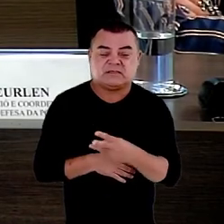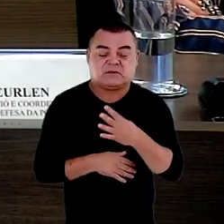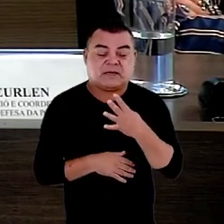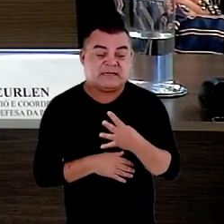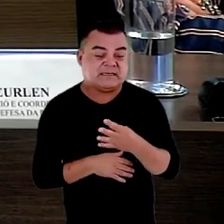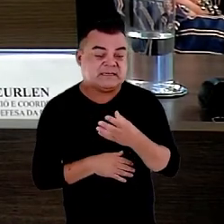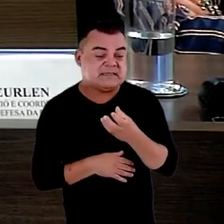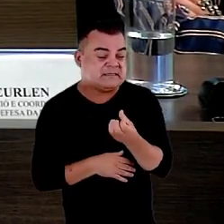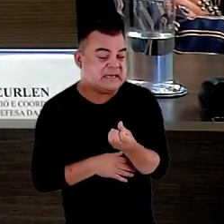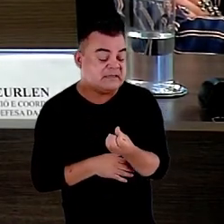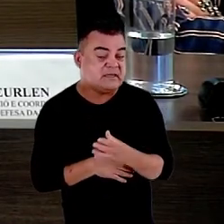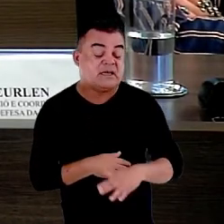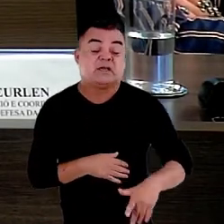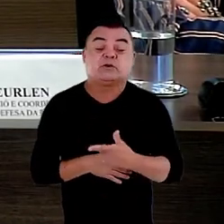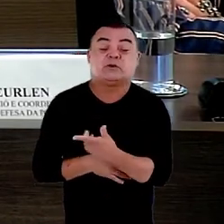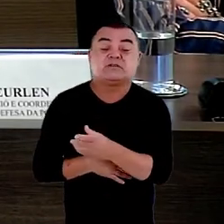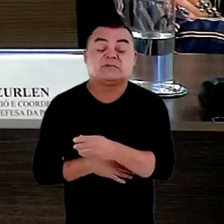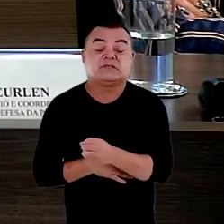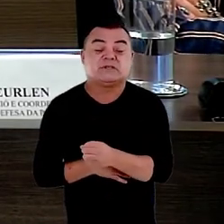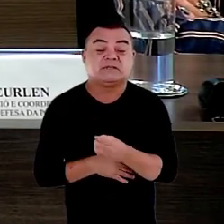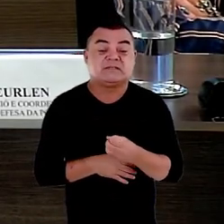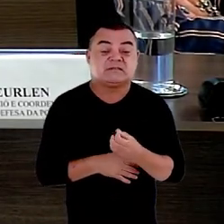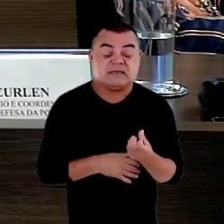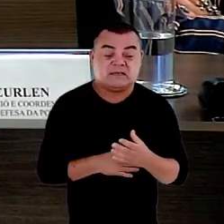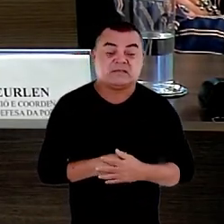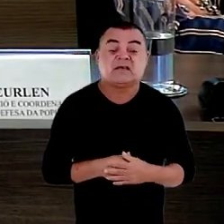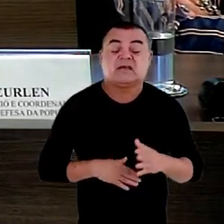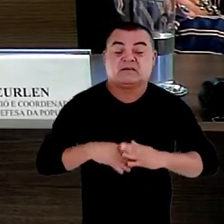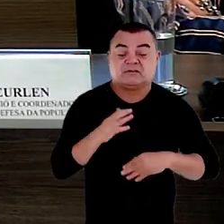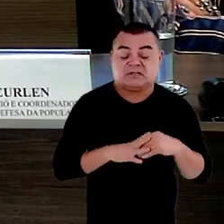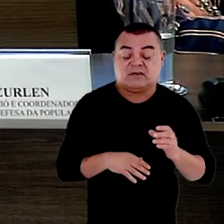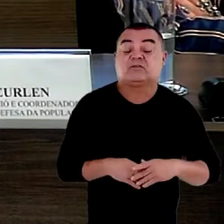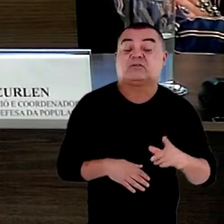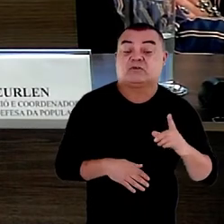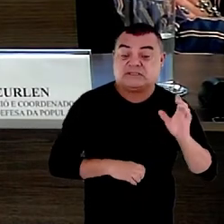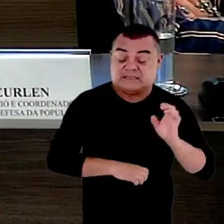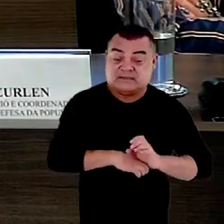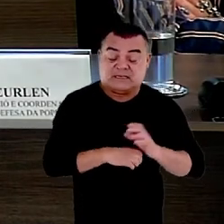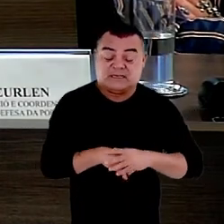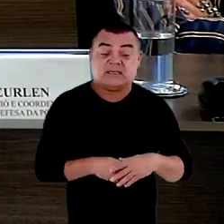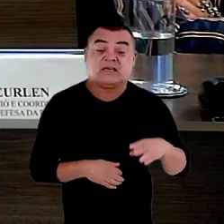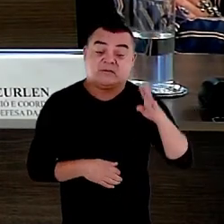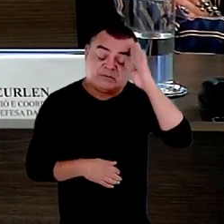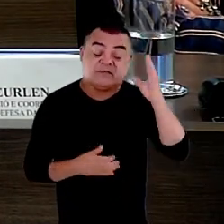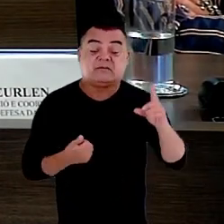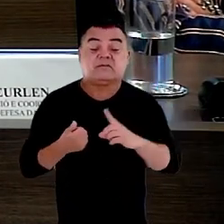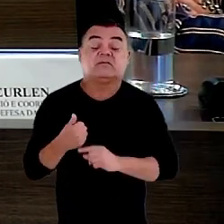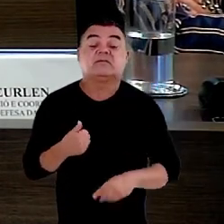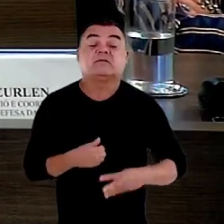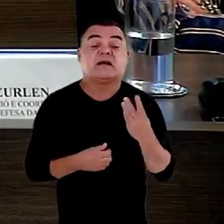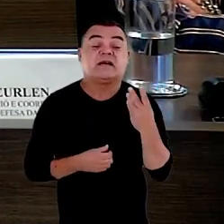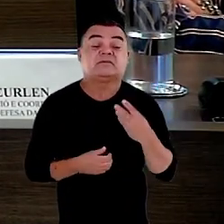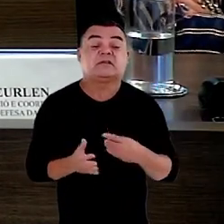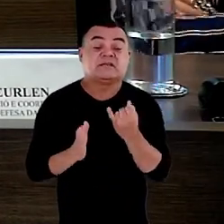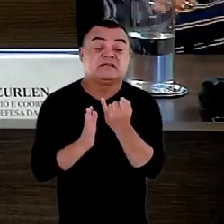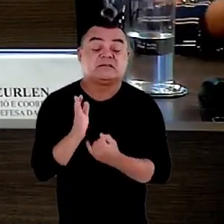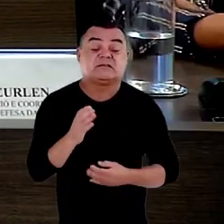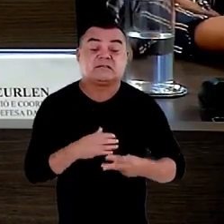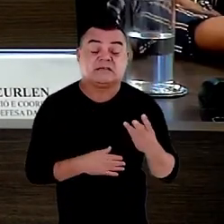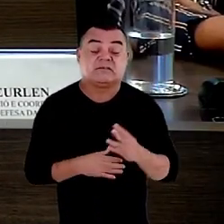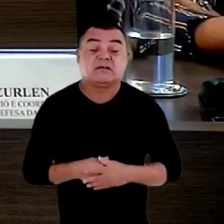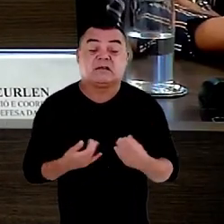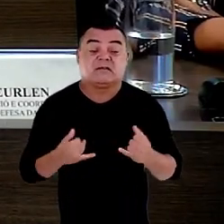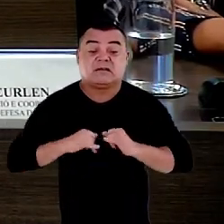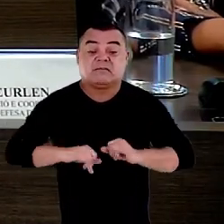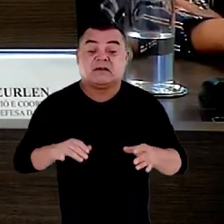as obrigações que o Estado tem para a reação dessa política principalmente o artigo 4º inciso 3º levar o conhecimento a respeito